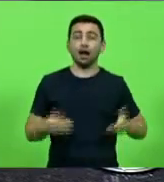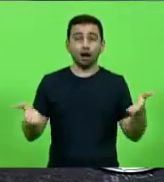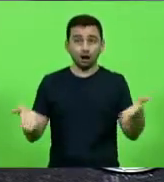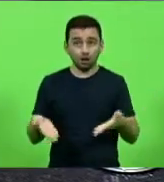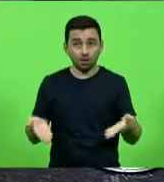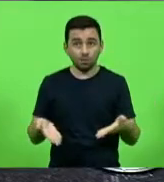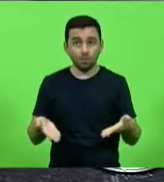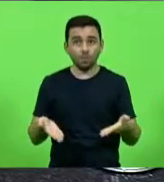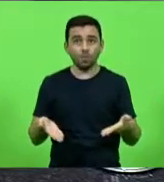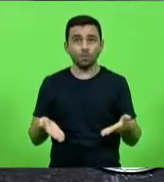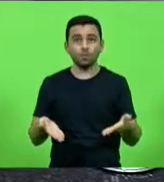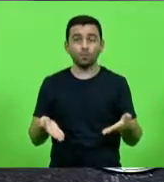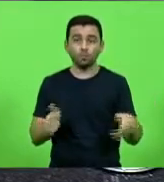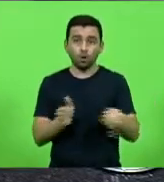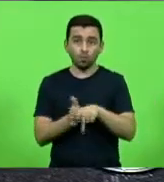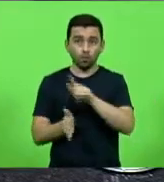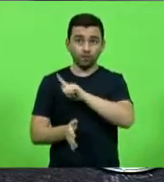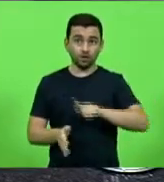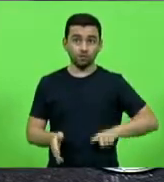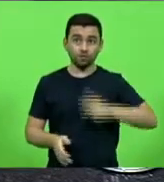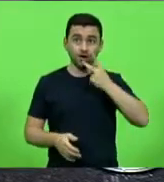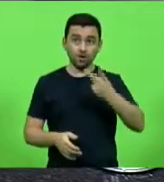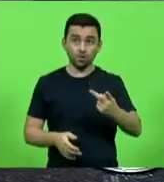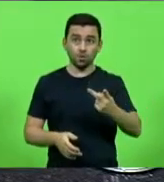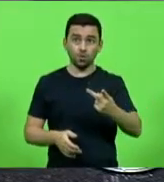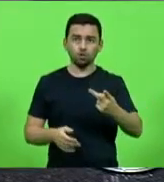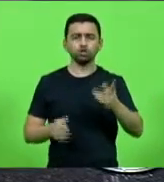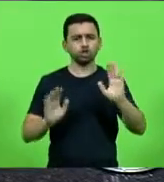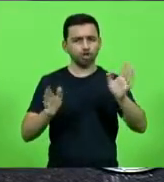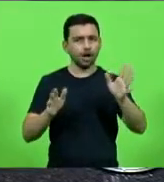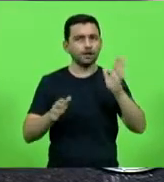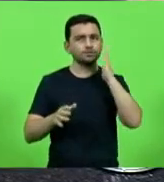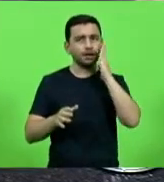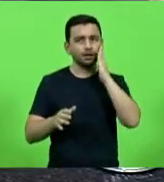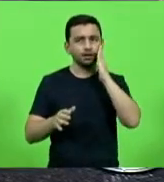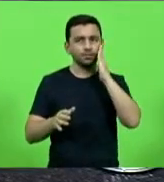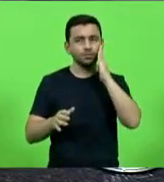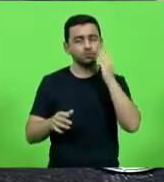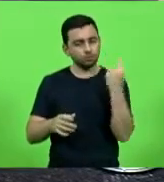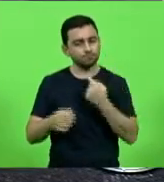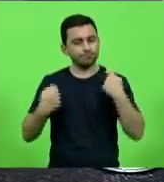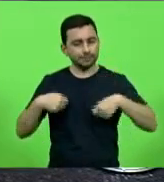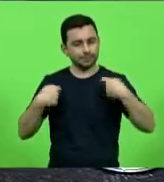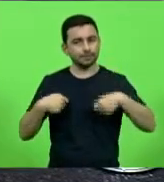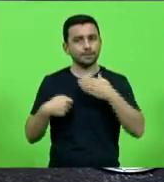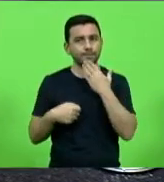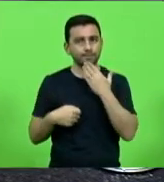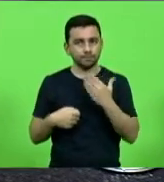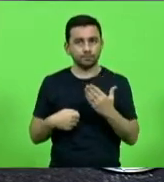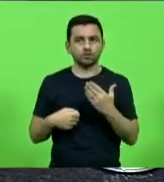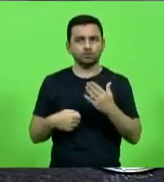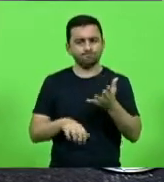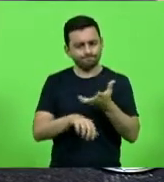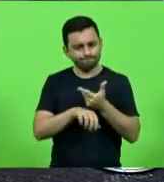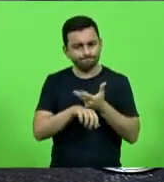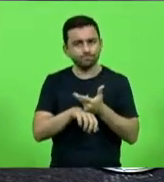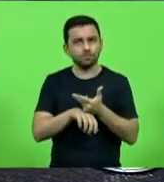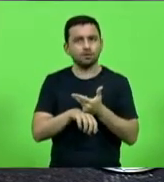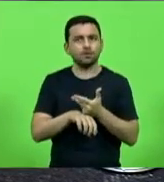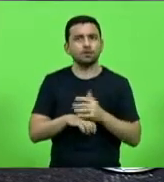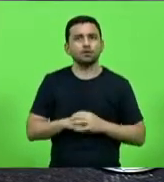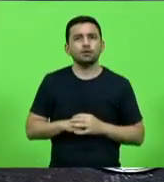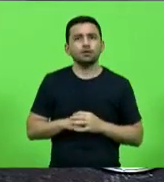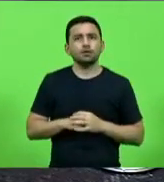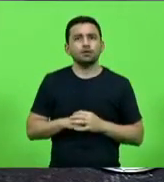o próprio governador tem dito que está no seu radar, mas nós precisamos é de urgência nisso. Tão